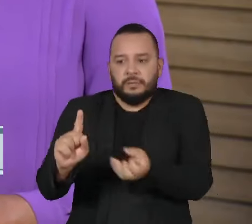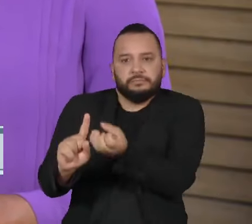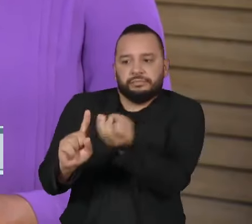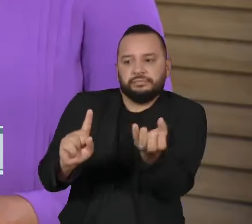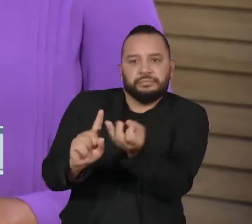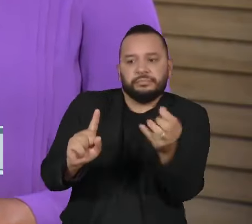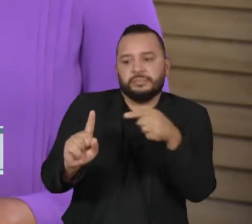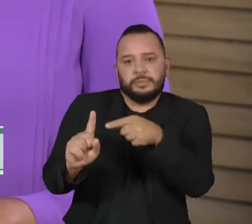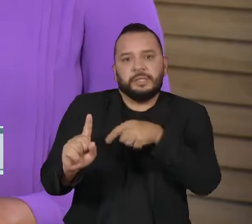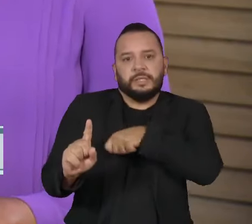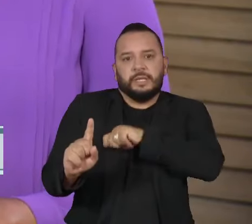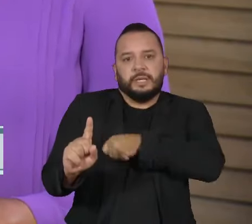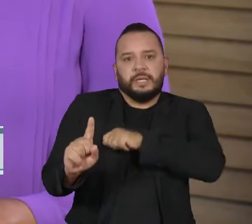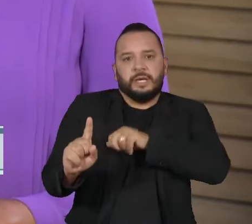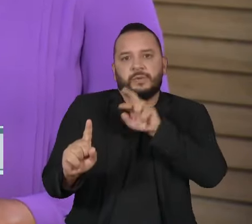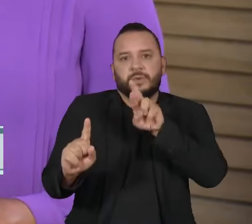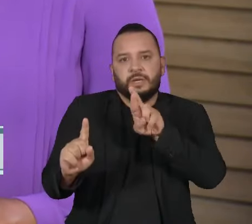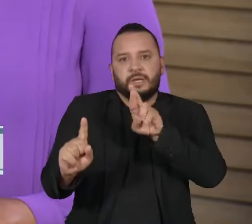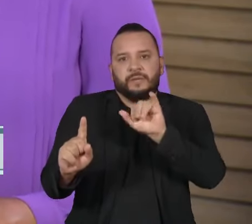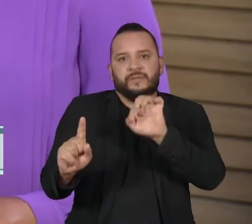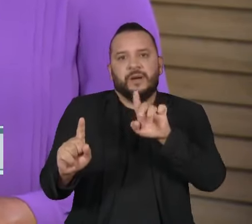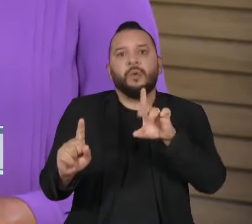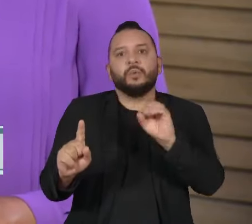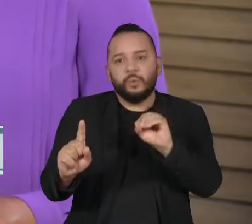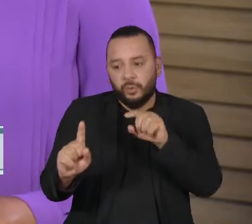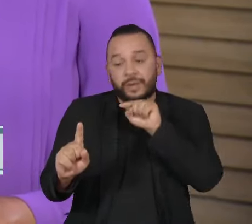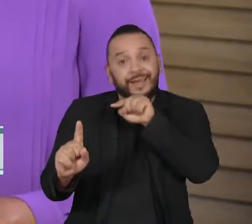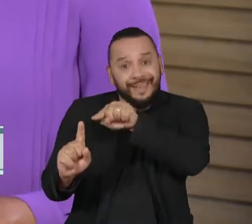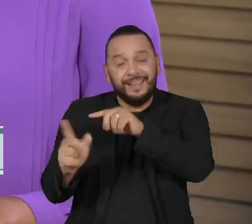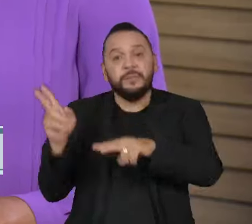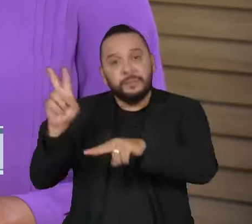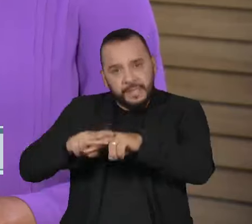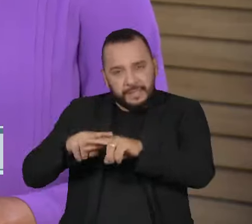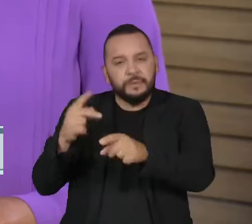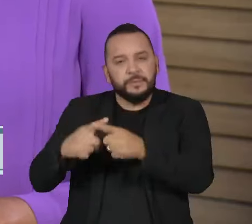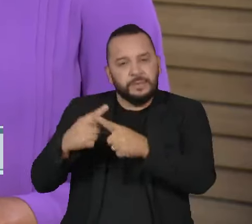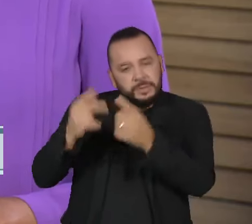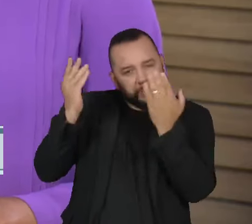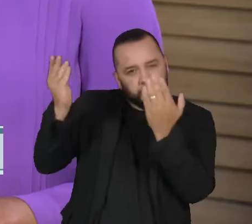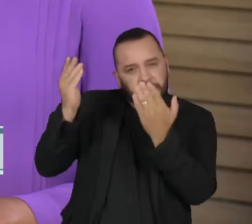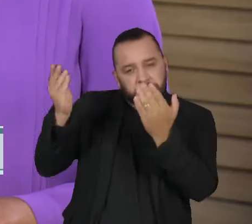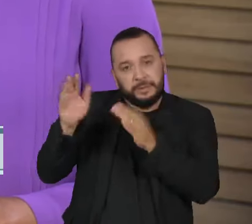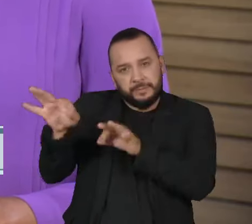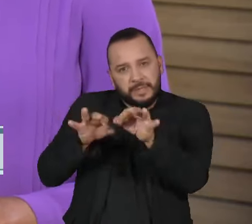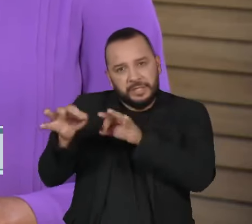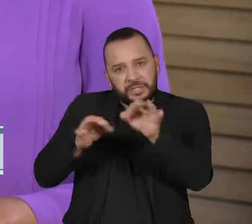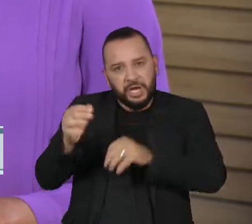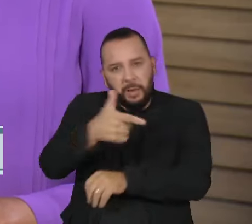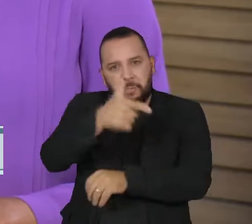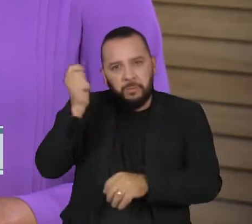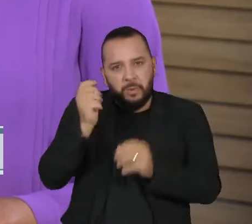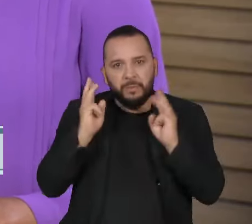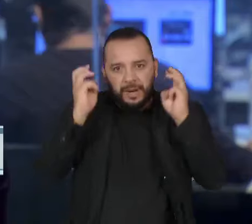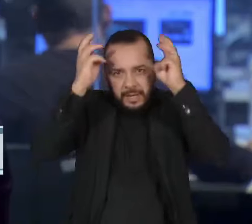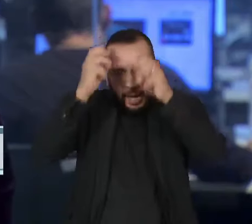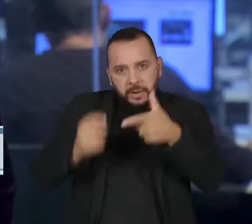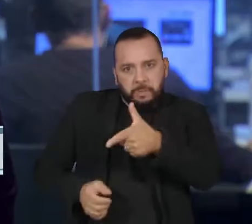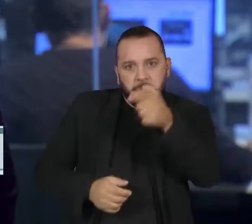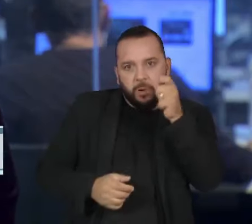Ele está preso por suspeita de planejar o assassinato da vereadora Marielle Franco e do motorista Anderson Gomes.